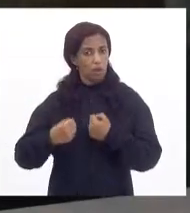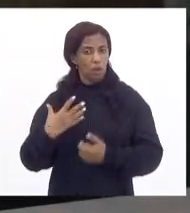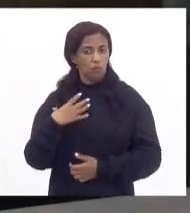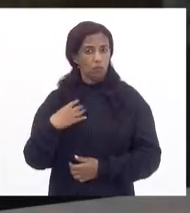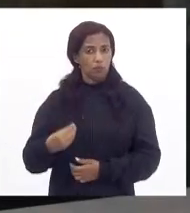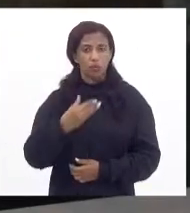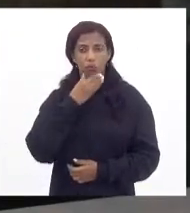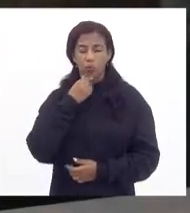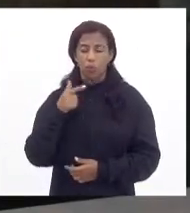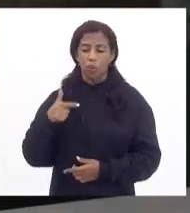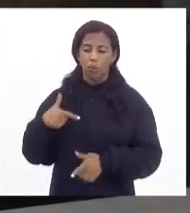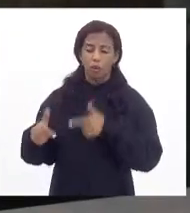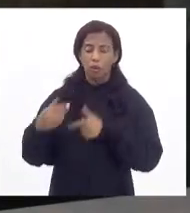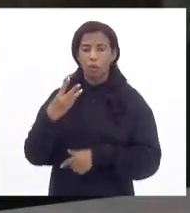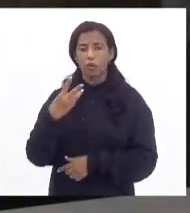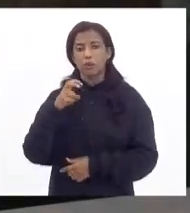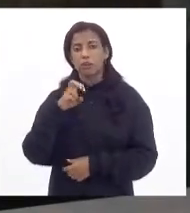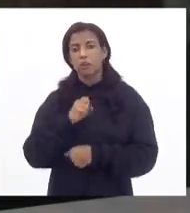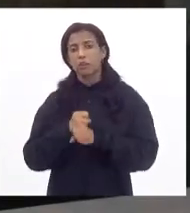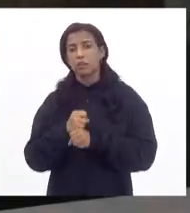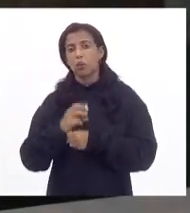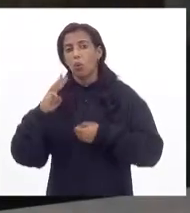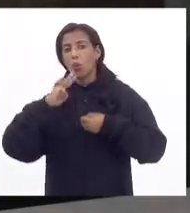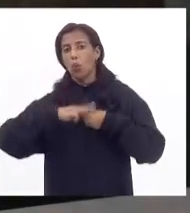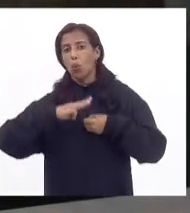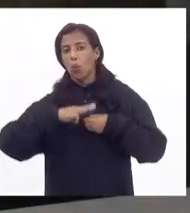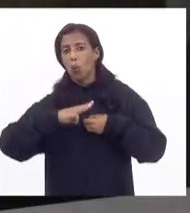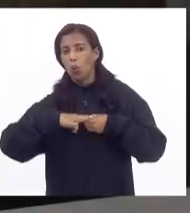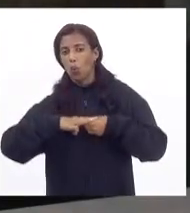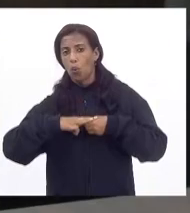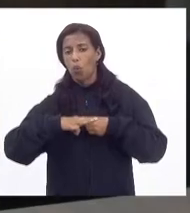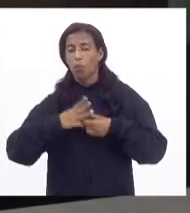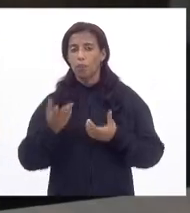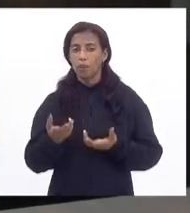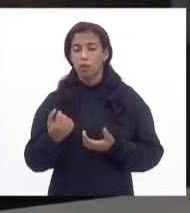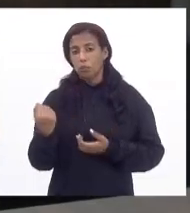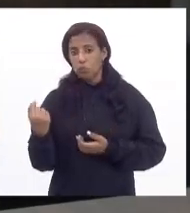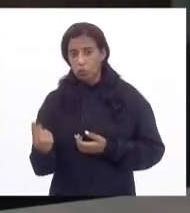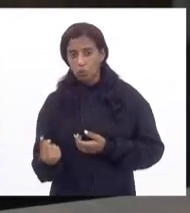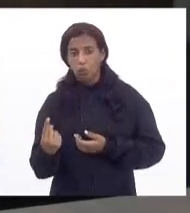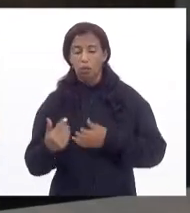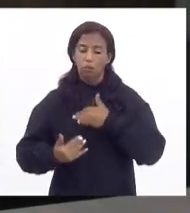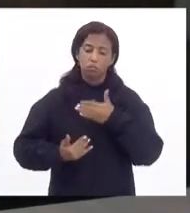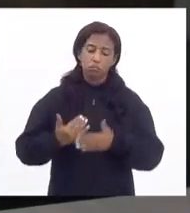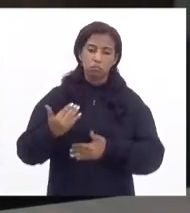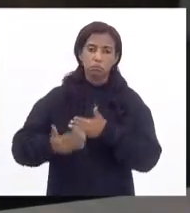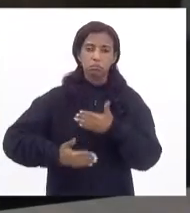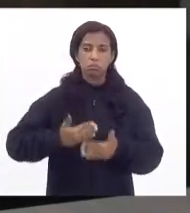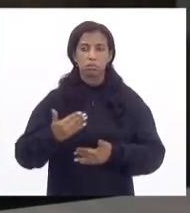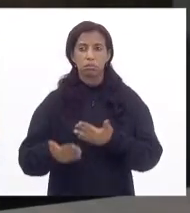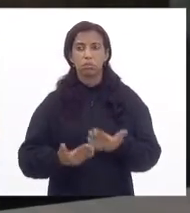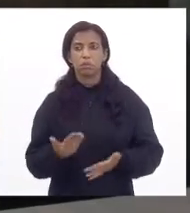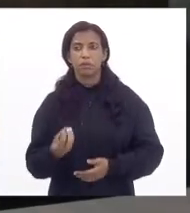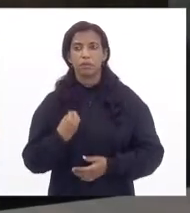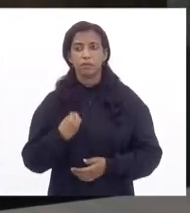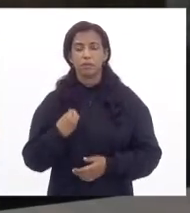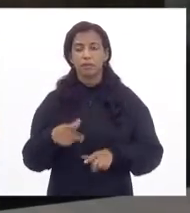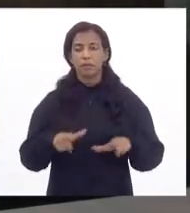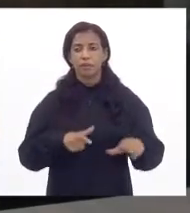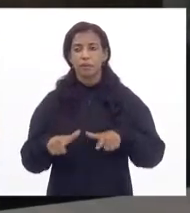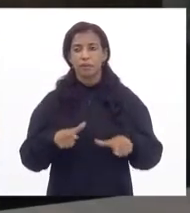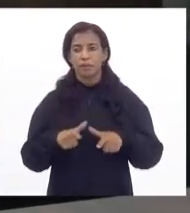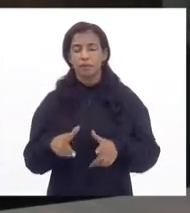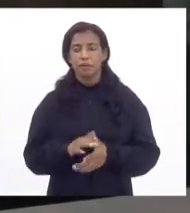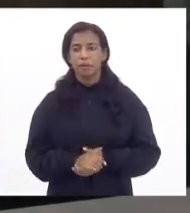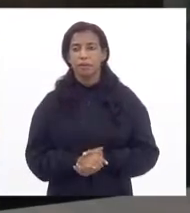que trabalhou 35 anos com uma Kombi, e, na verdade, não só uma. Ao longo dessa longa vida de trabalho,